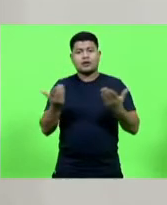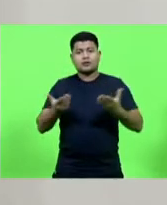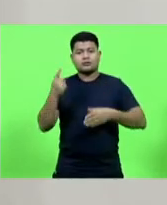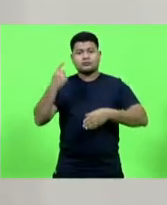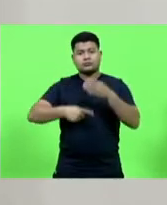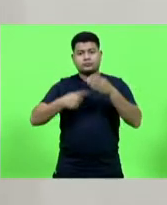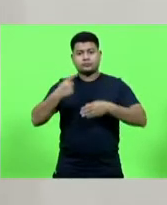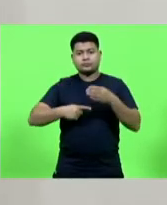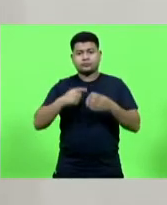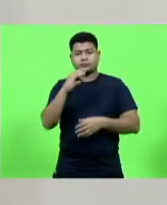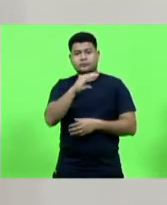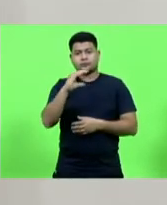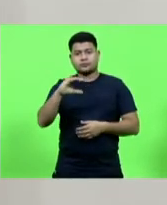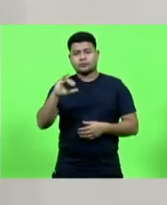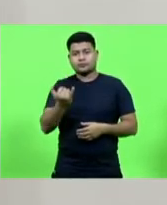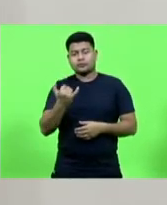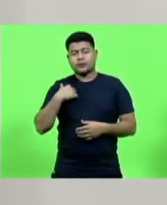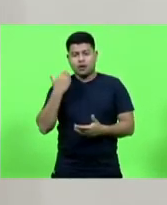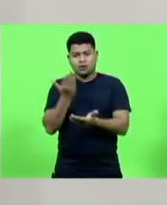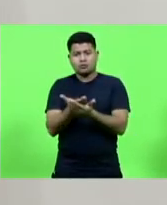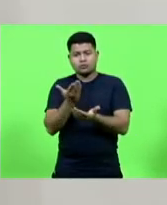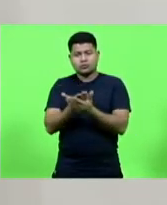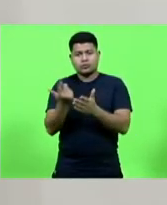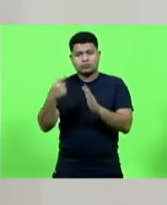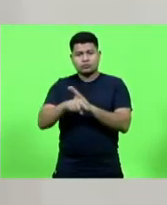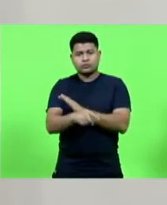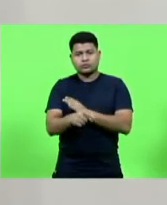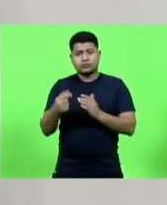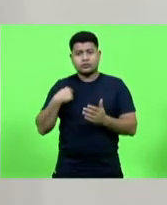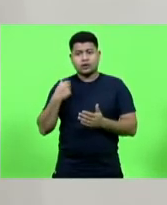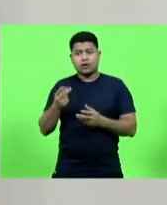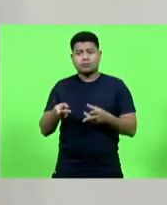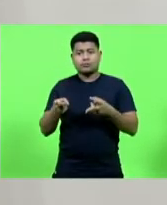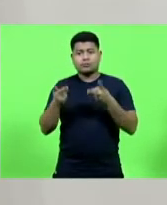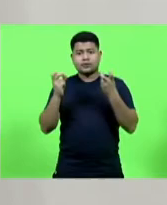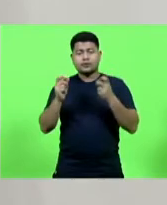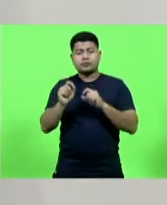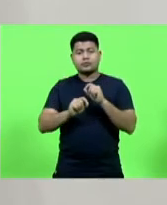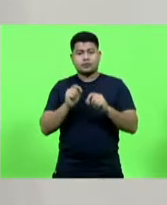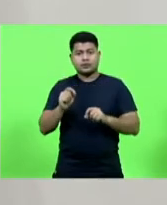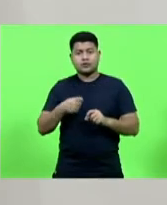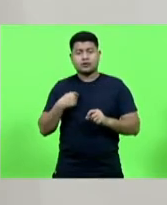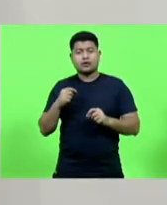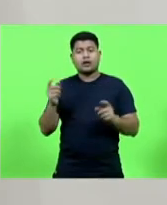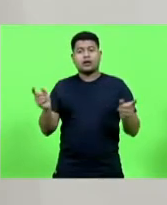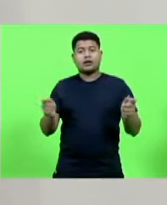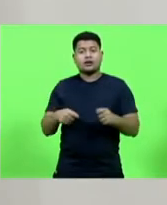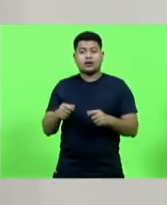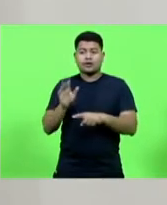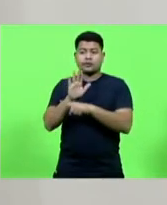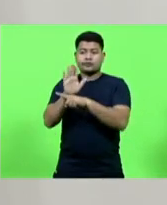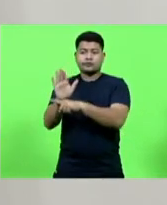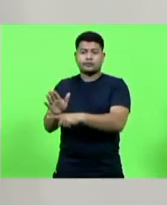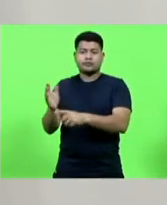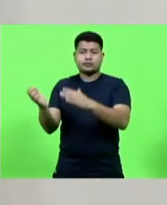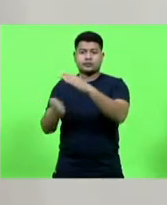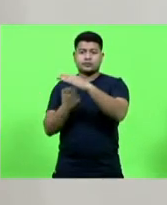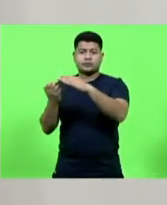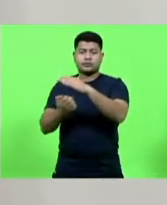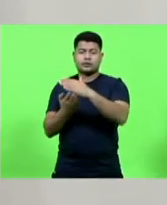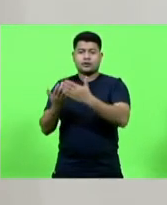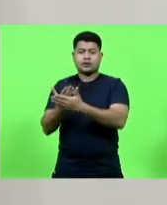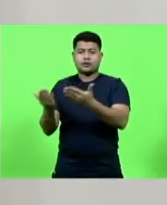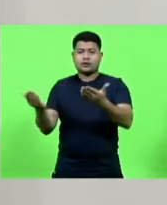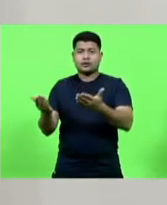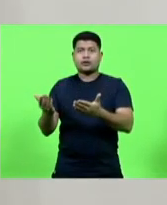o projeto, eu vi que só irá beneficiar aquelas empresas, aquelas pessoas